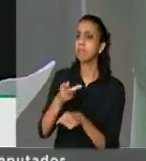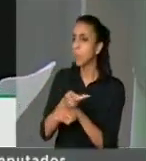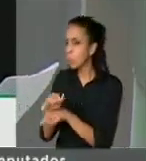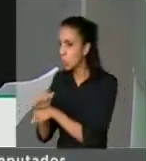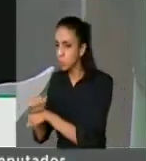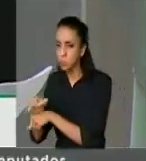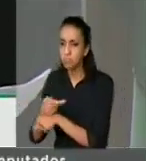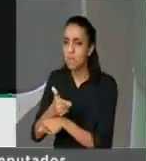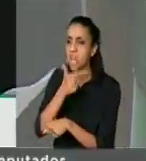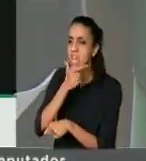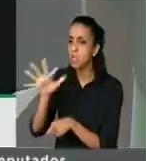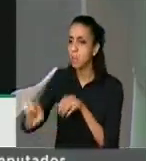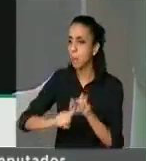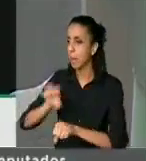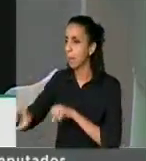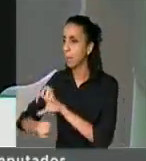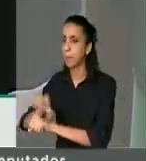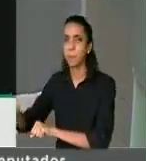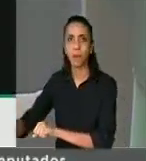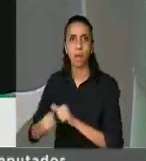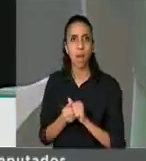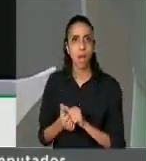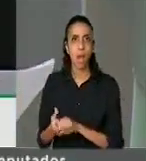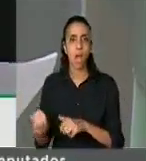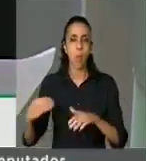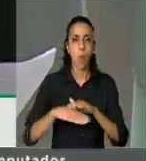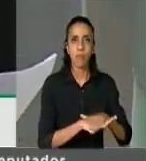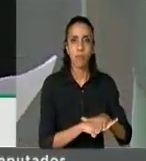queijos, as frutas congeladas no frismo e, pasme, senhores,